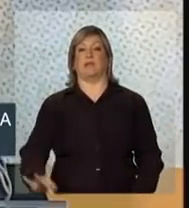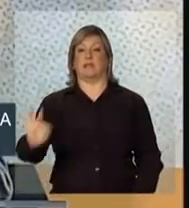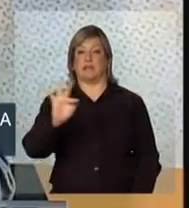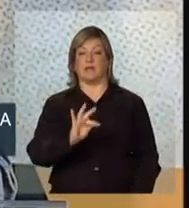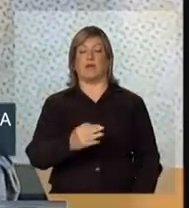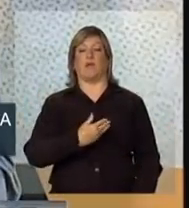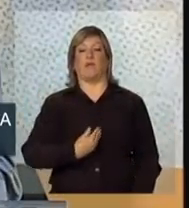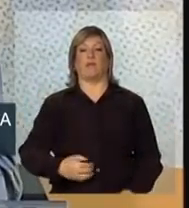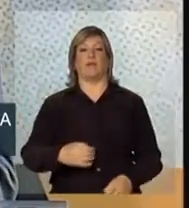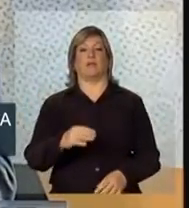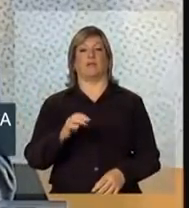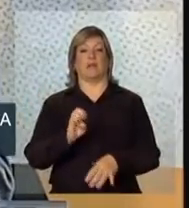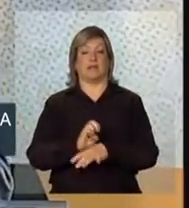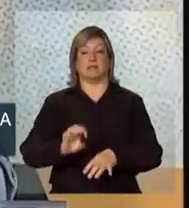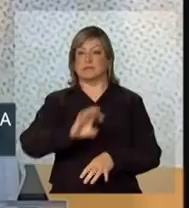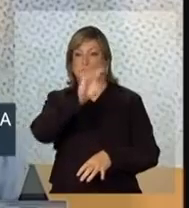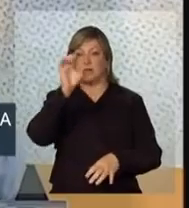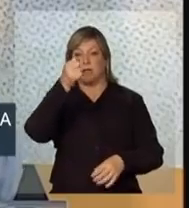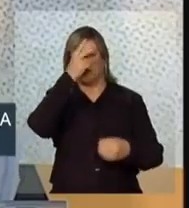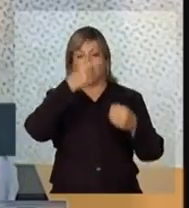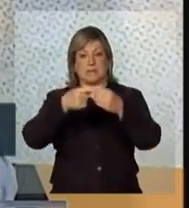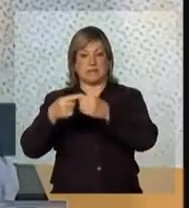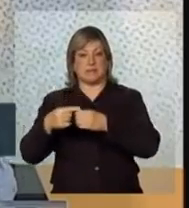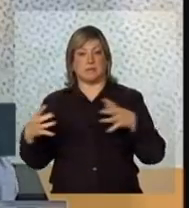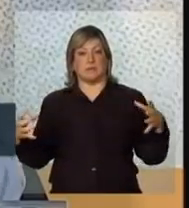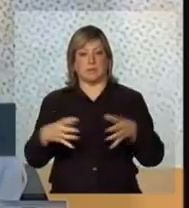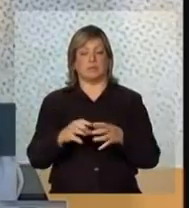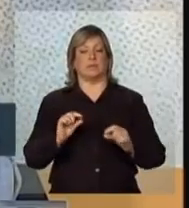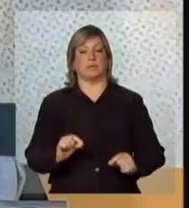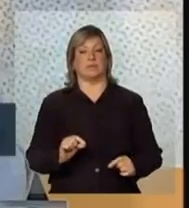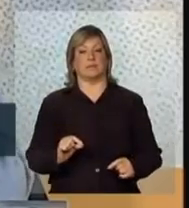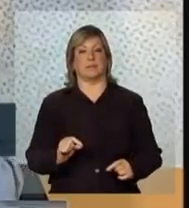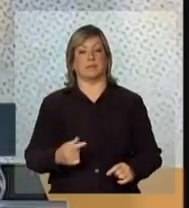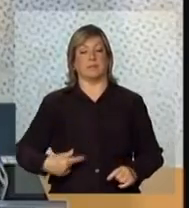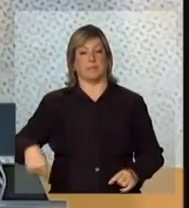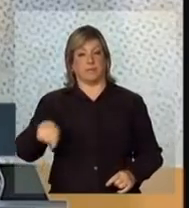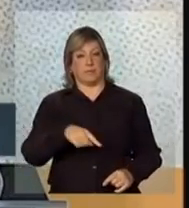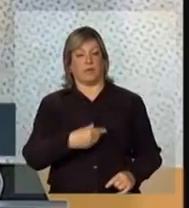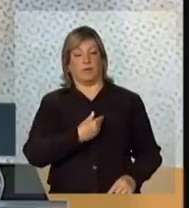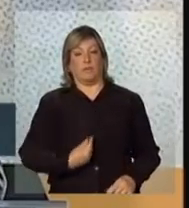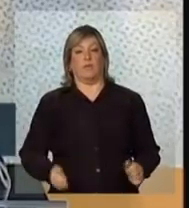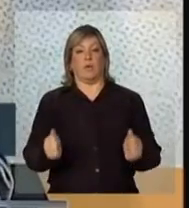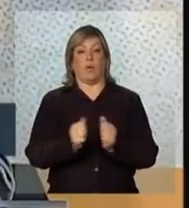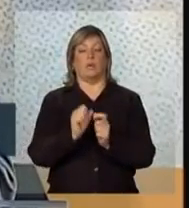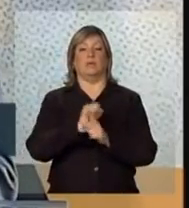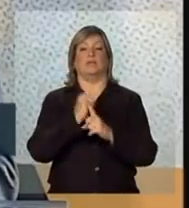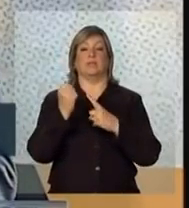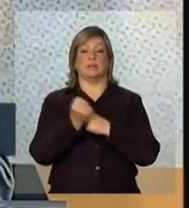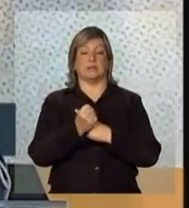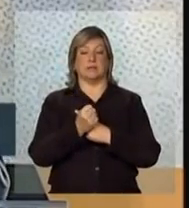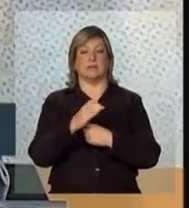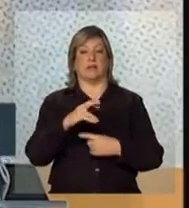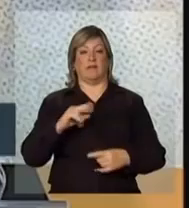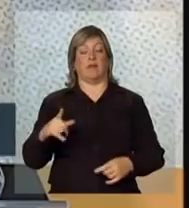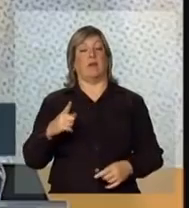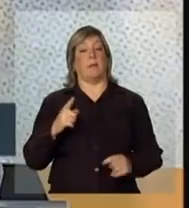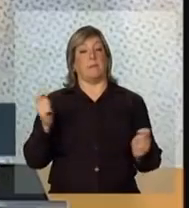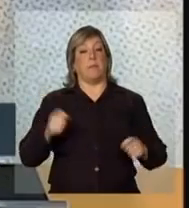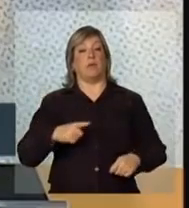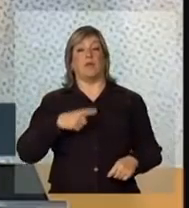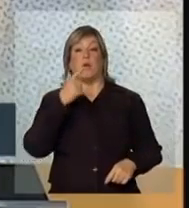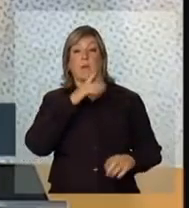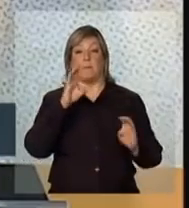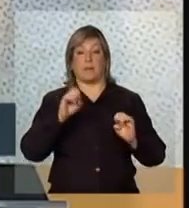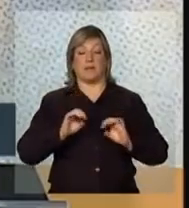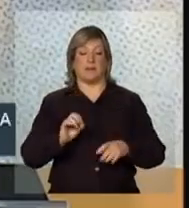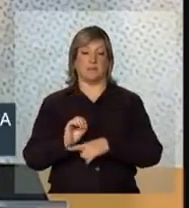governos estaduais, governos municipais, dos governos com a sociedade civil, de maneira que possamos ter uma resposta adequada. Pode